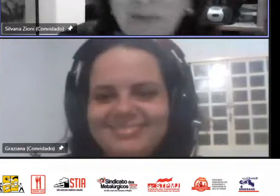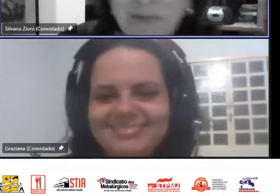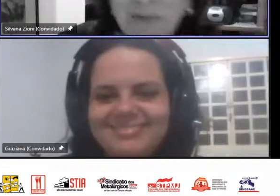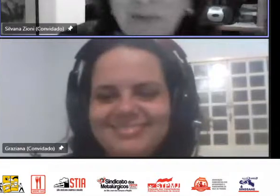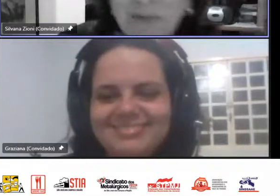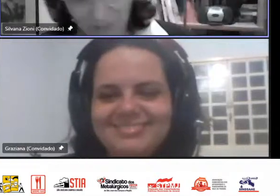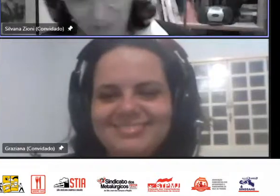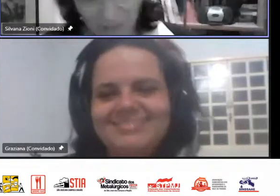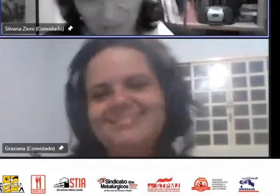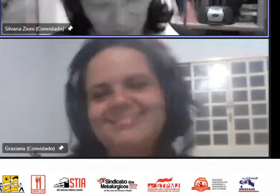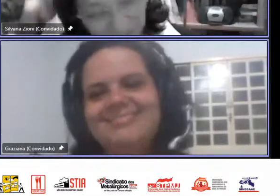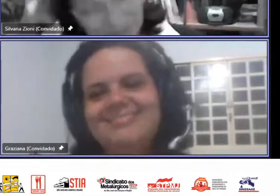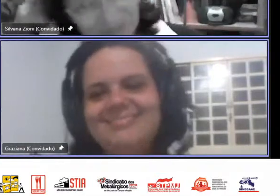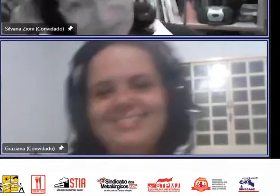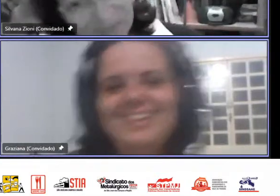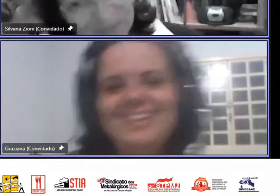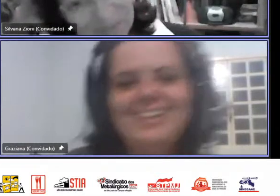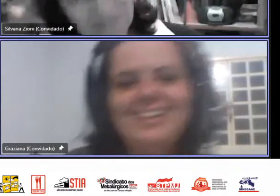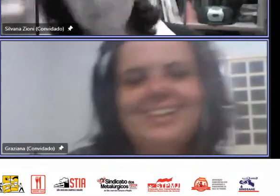grande abraço